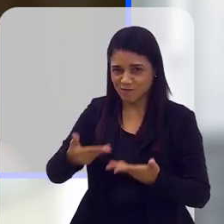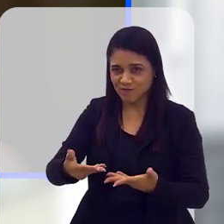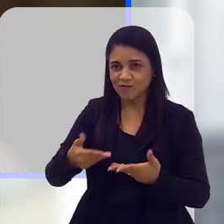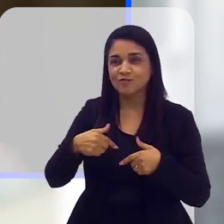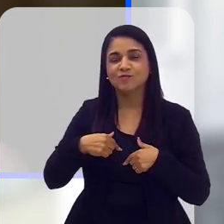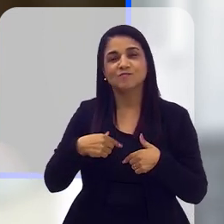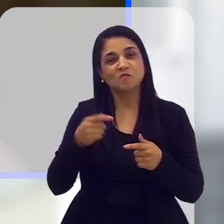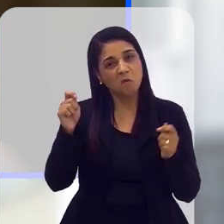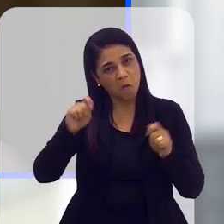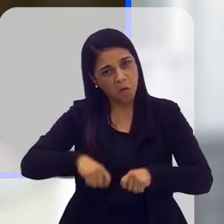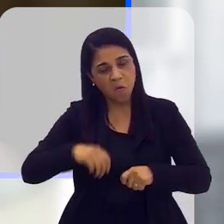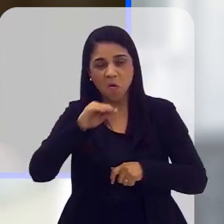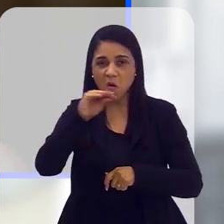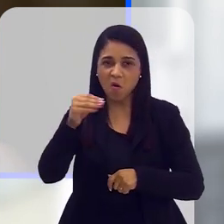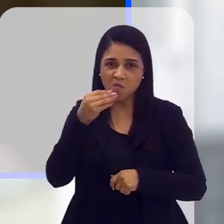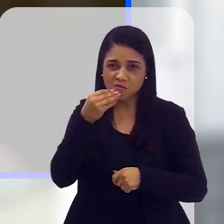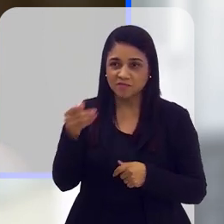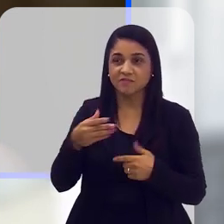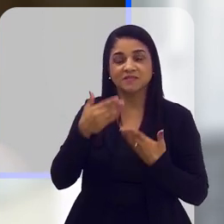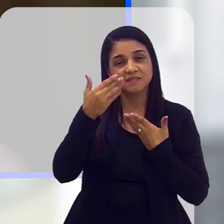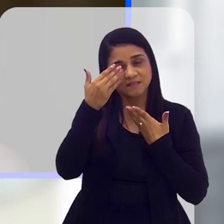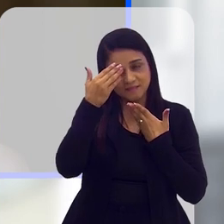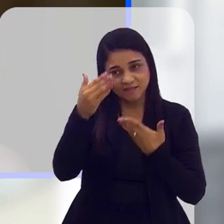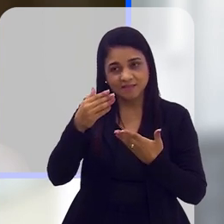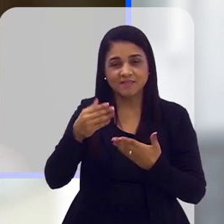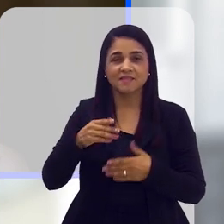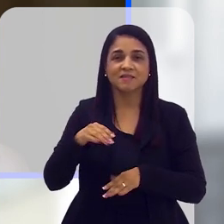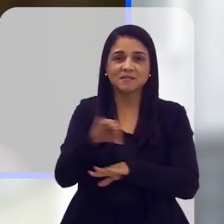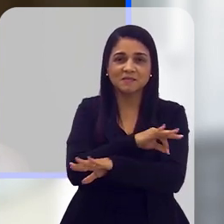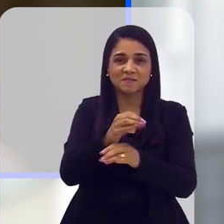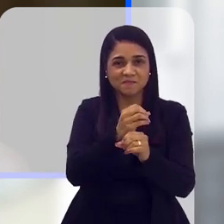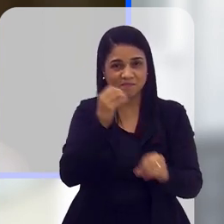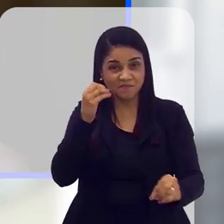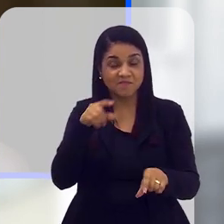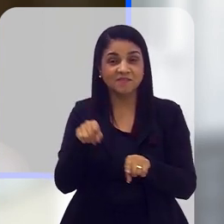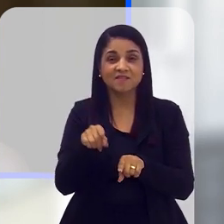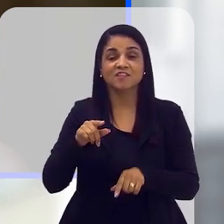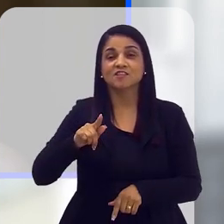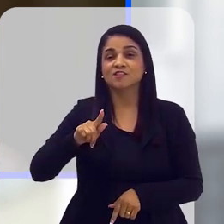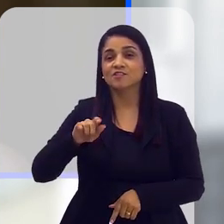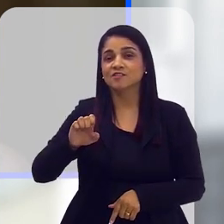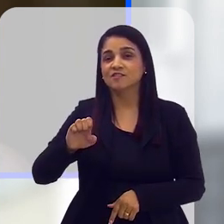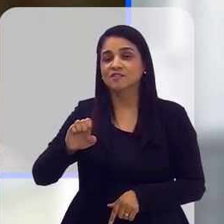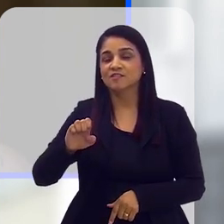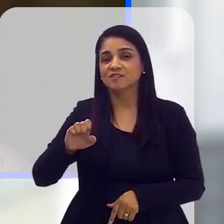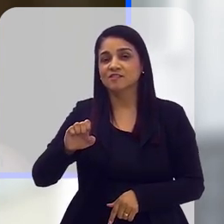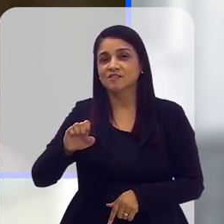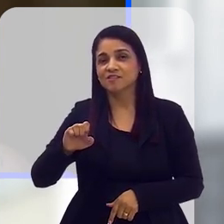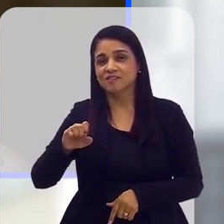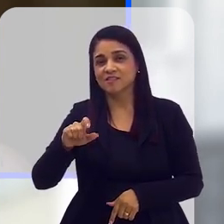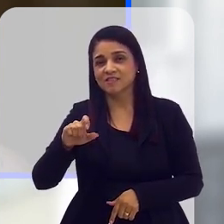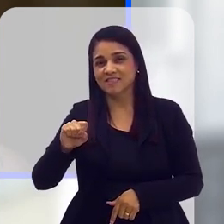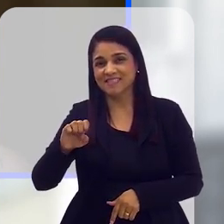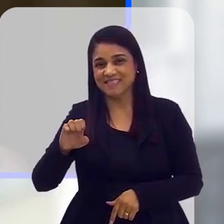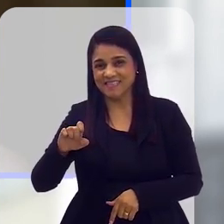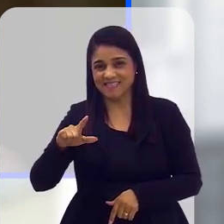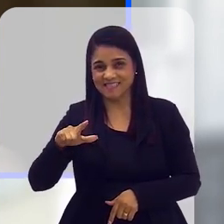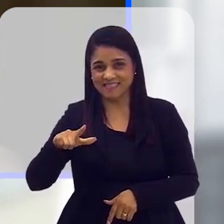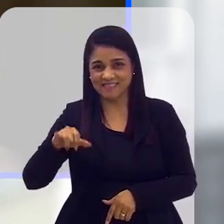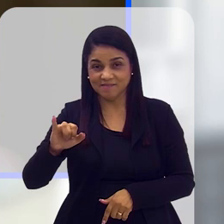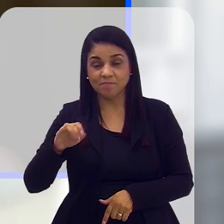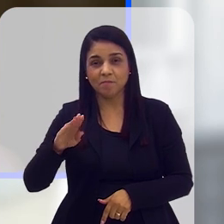agradeço pelo convite e conte comigo sempre em outras oportunidades. Também quero agradecer a participação da arquiteta e urbanista Gisele